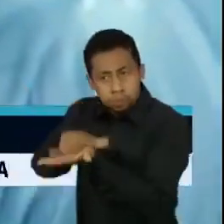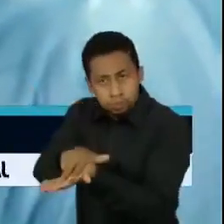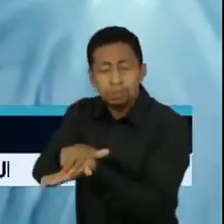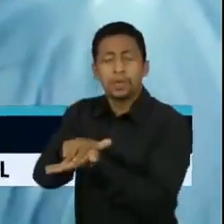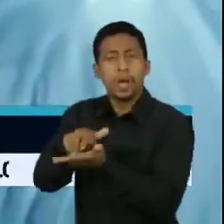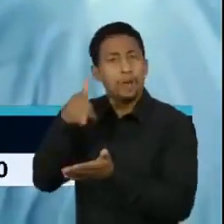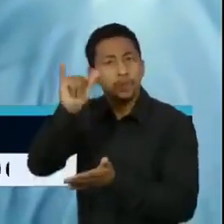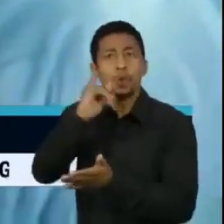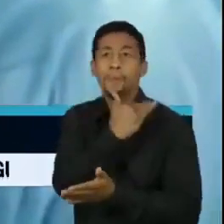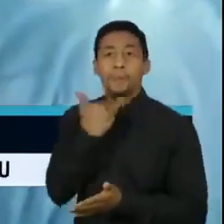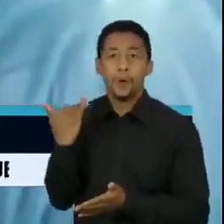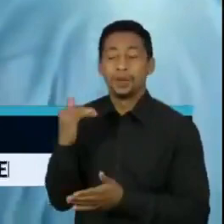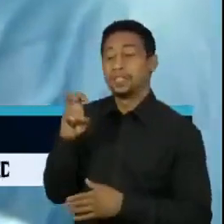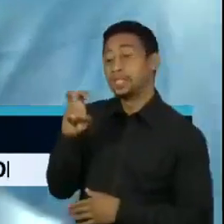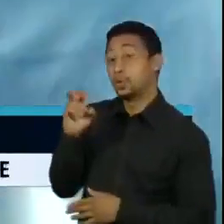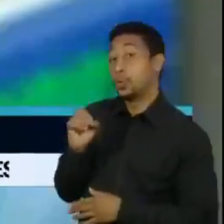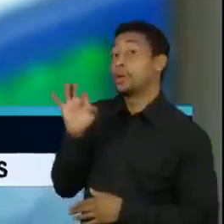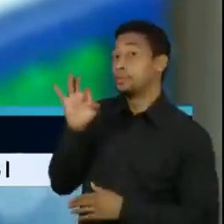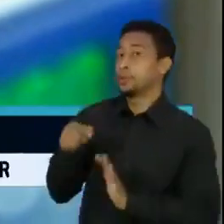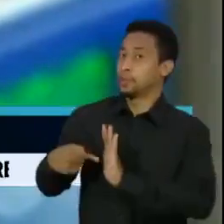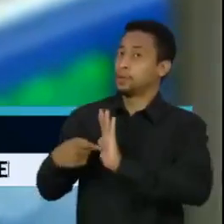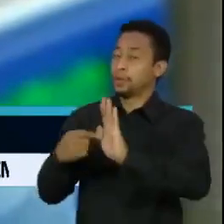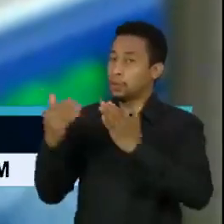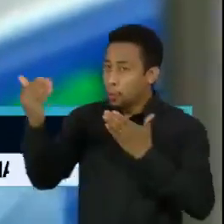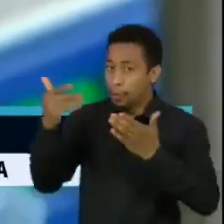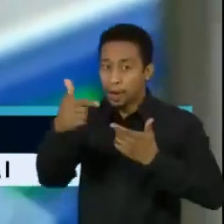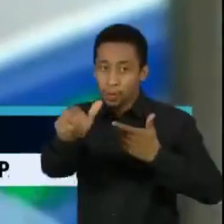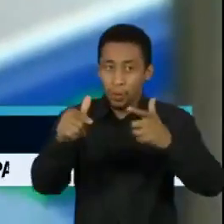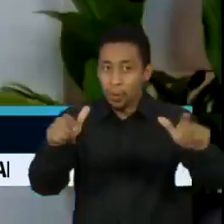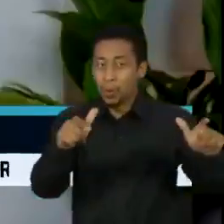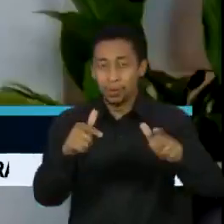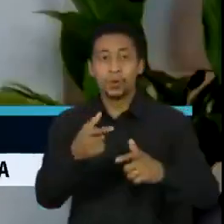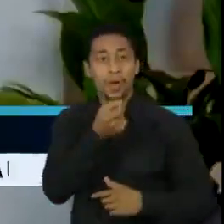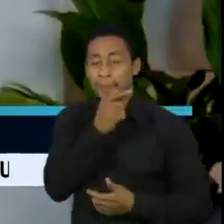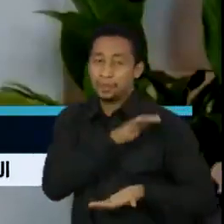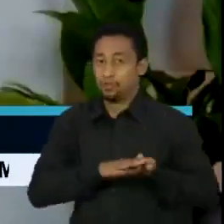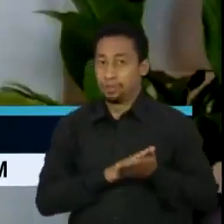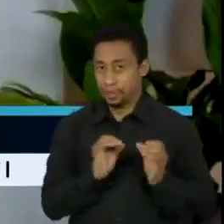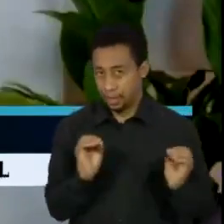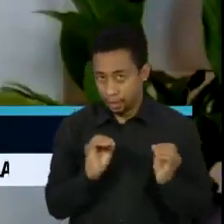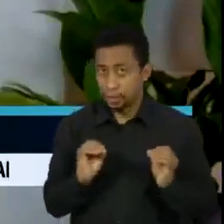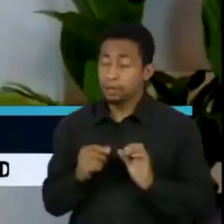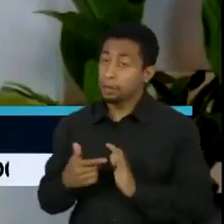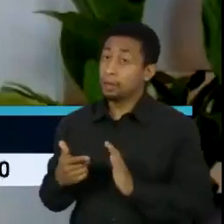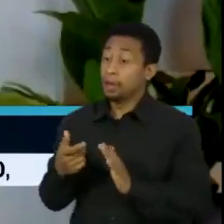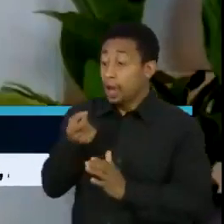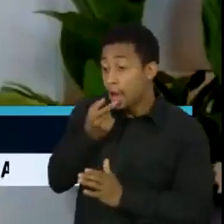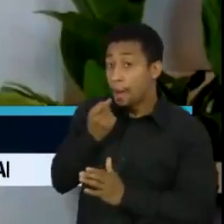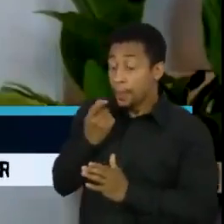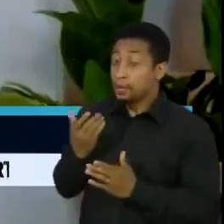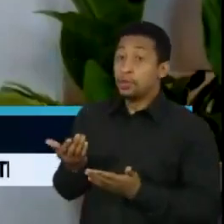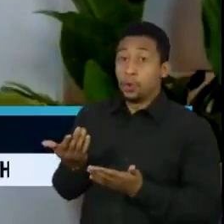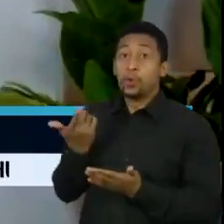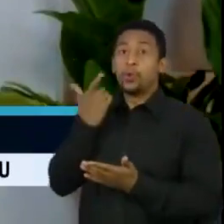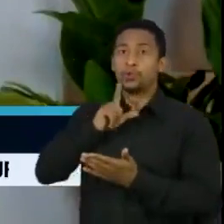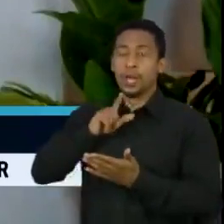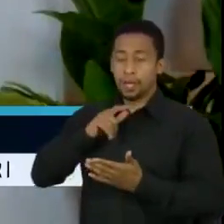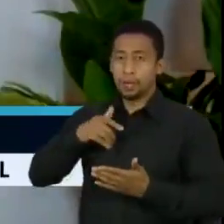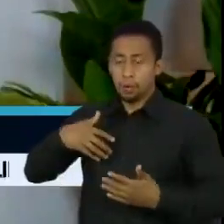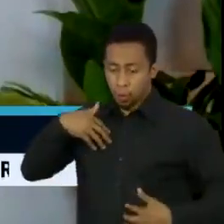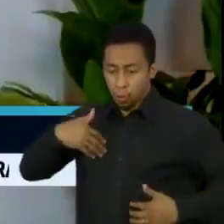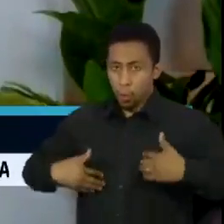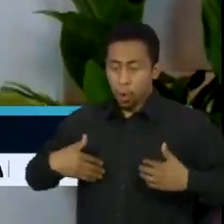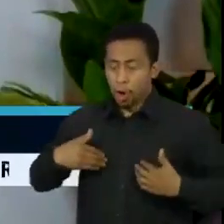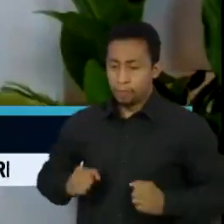reduzida em 50%, se comparada à daqueles que receberam placebo. Ela consegue mudar a genética desse vírus e ele